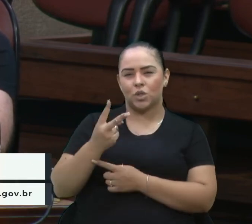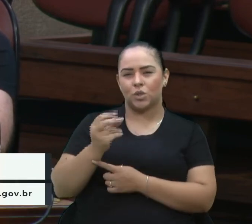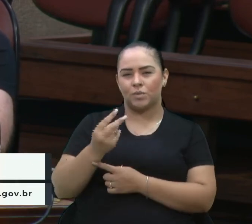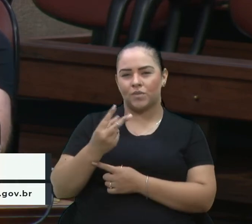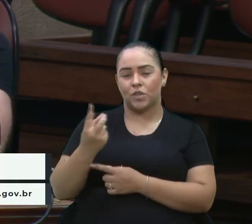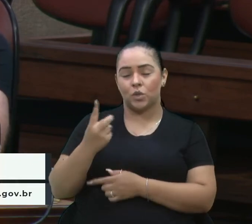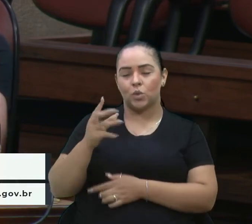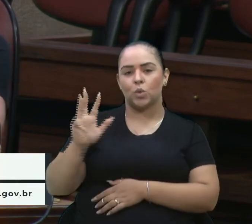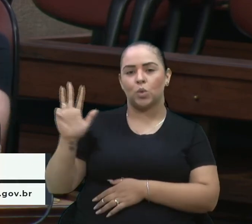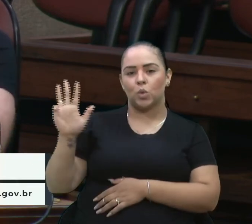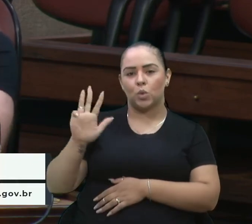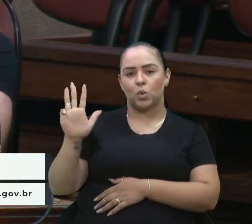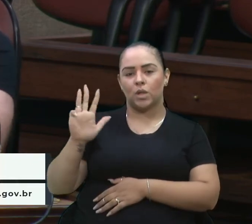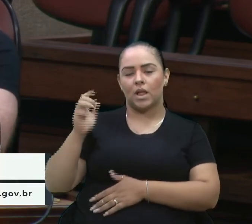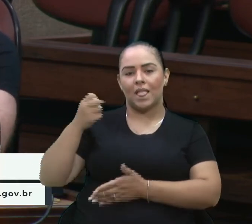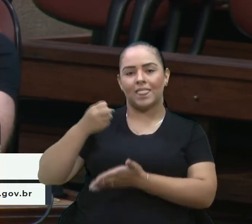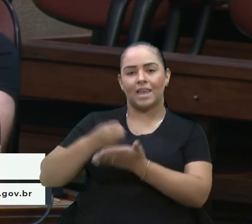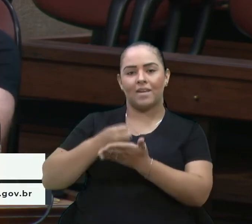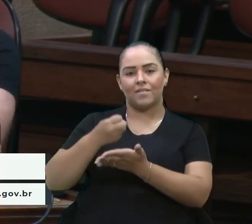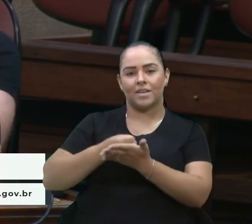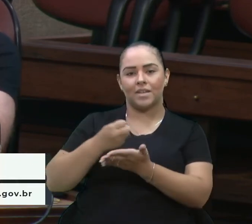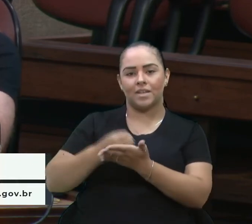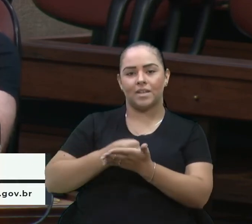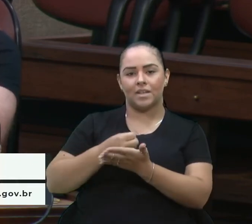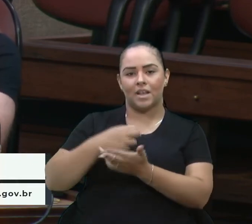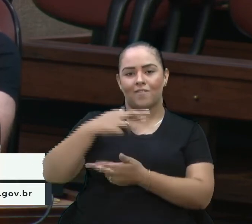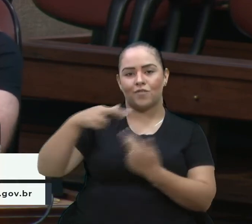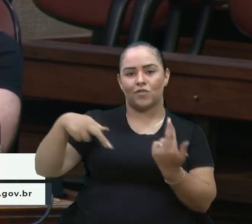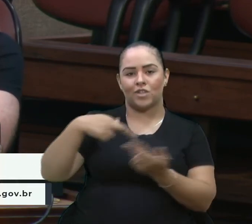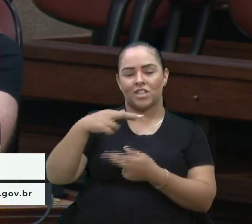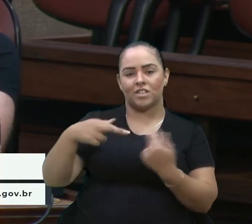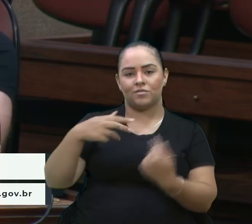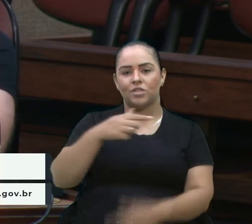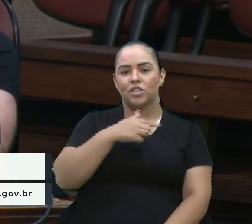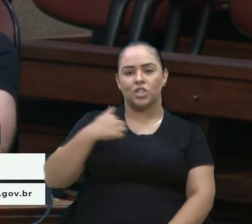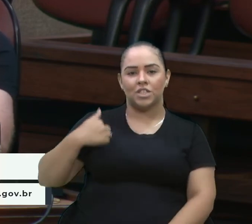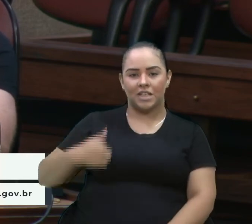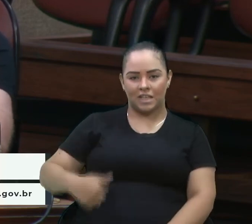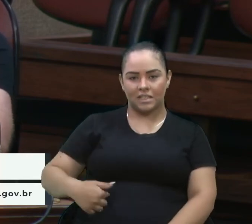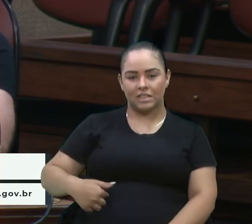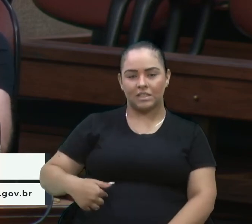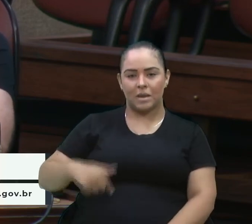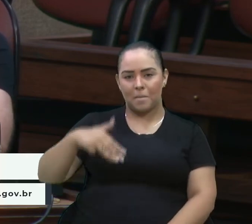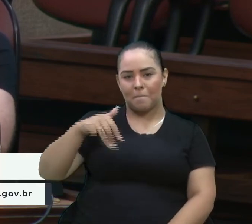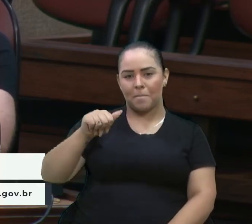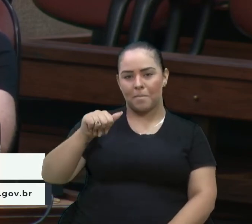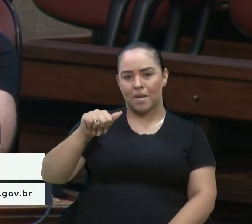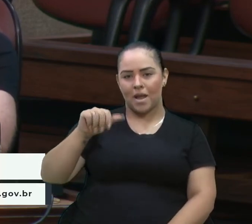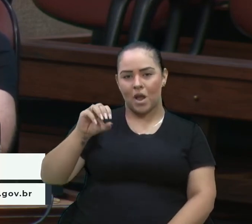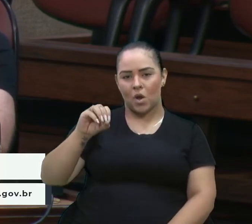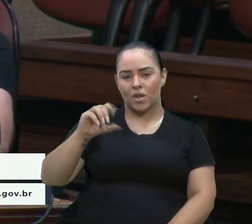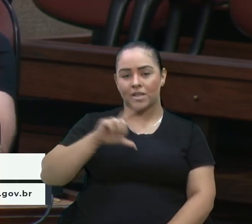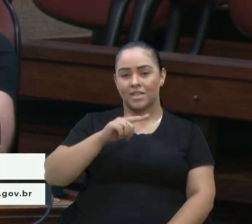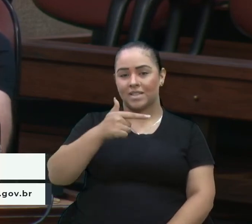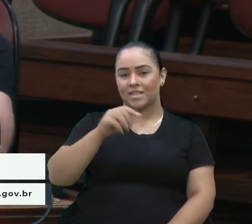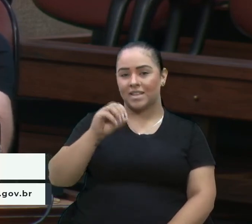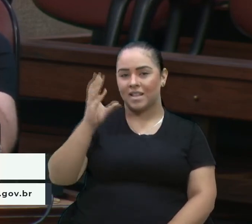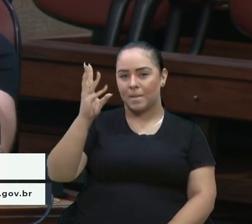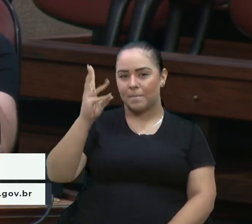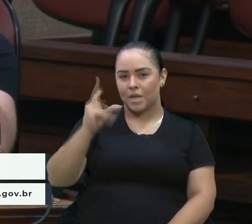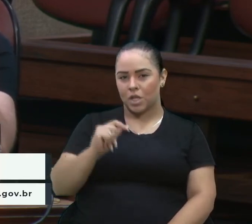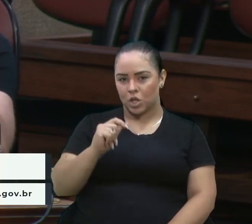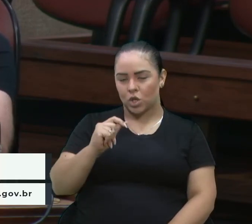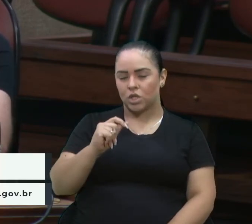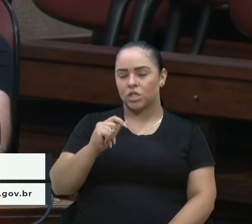do Lula, defendendo a Revolução Chinesa, de Mao, onde teve 70 milhões de mortos, não foi mil, foi